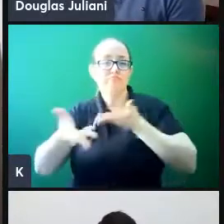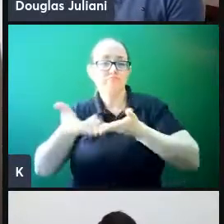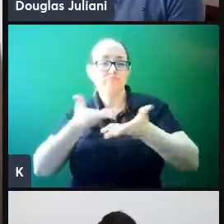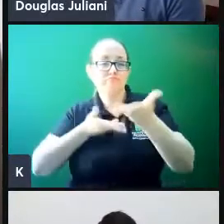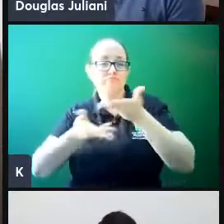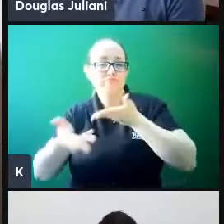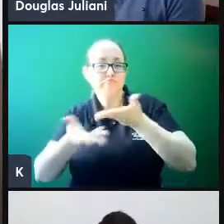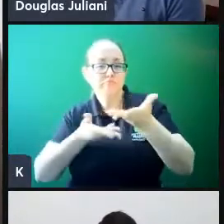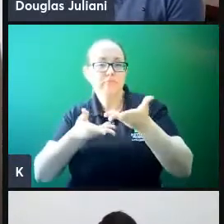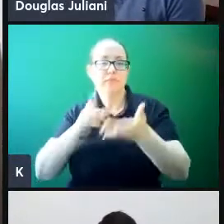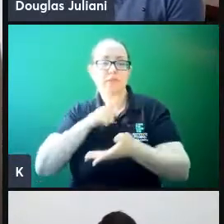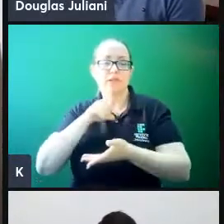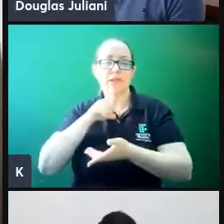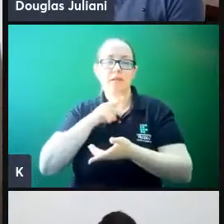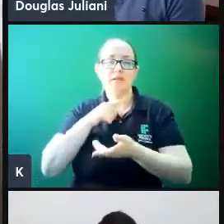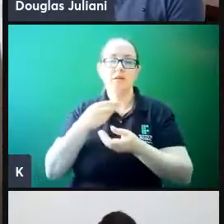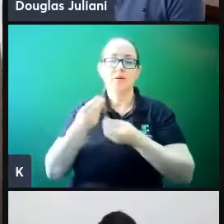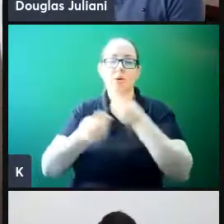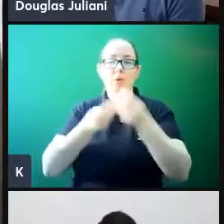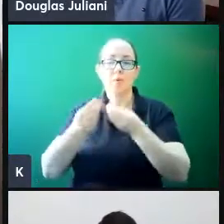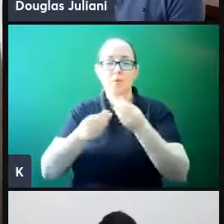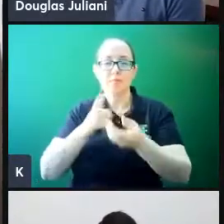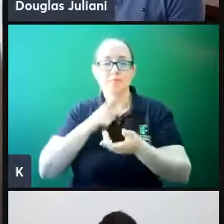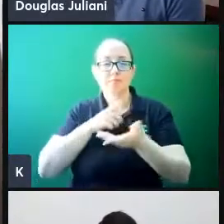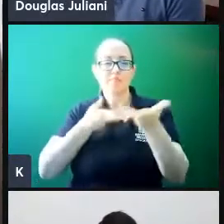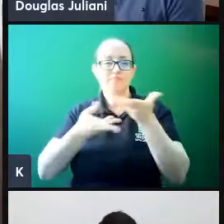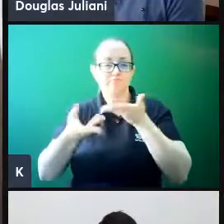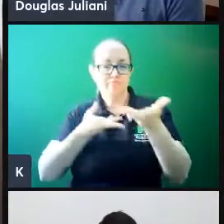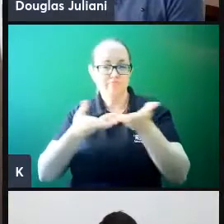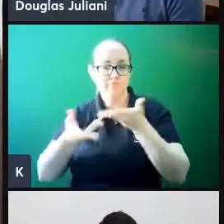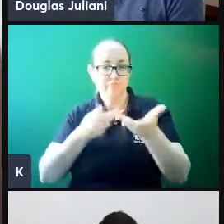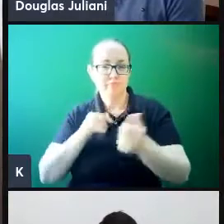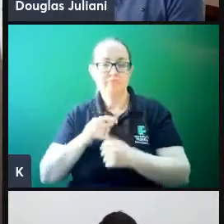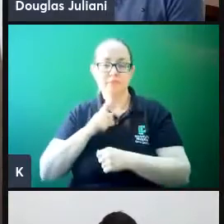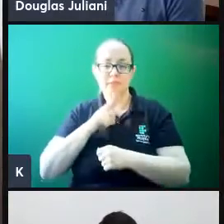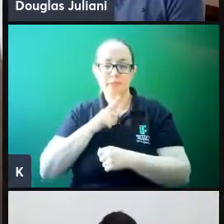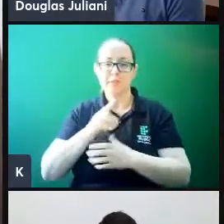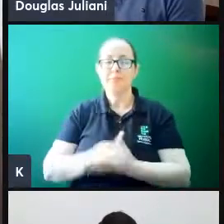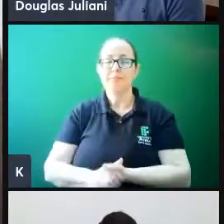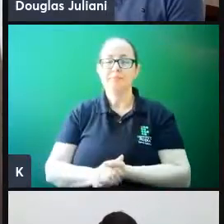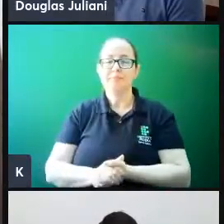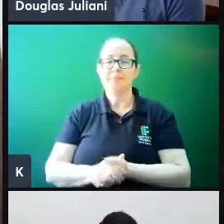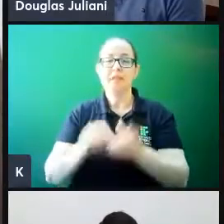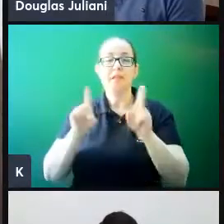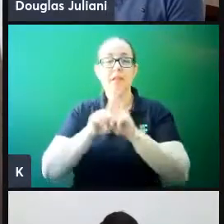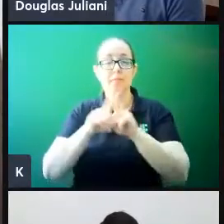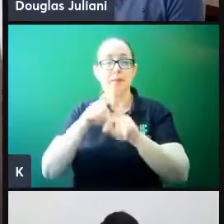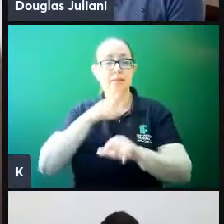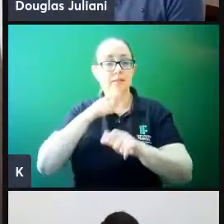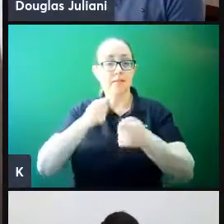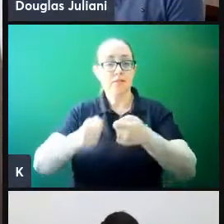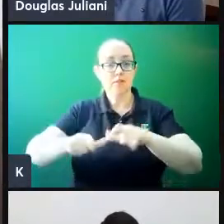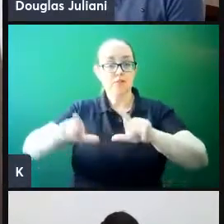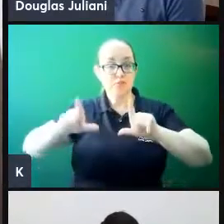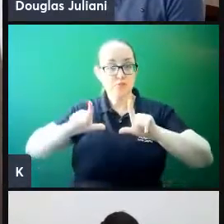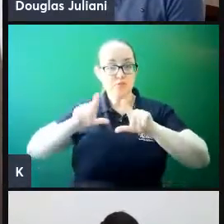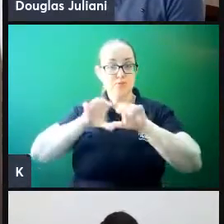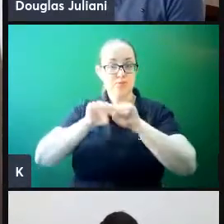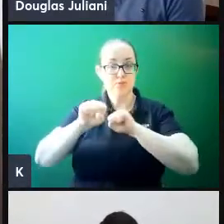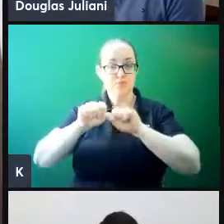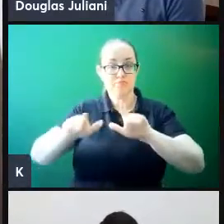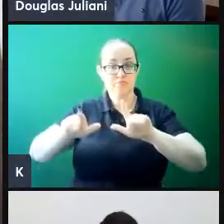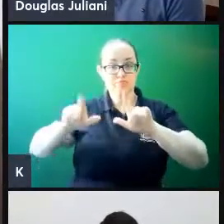o professor Douglas vai estar fazendo. Cabe também lembrar que tem a certificação para aqueles que se